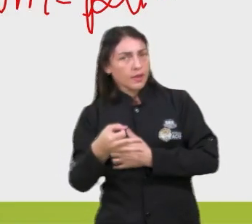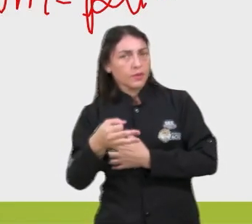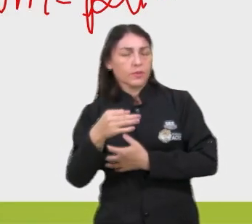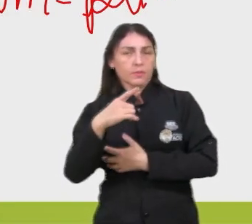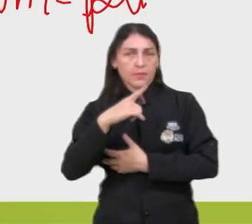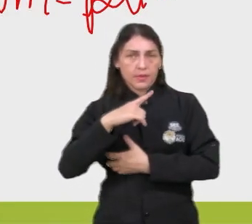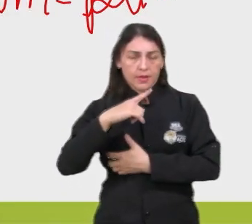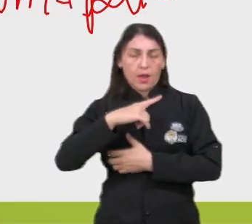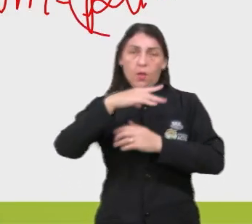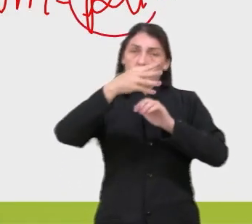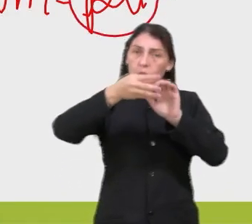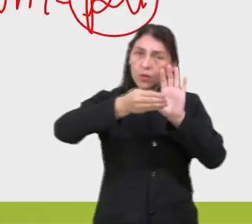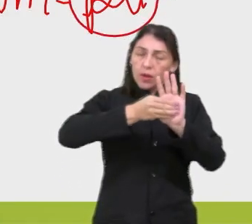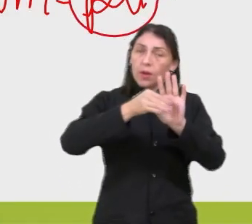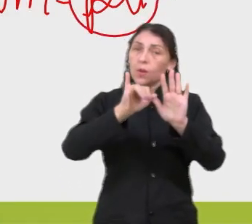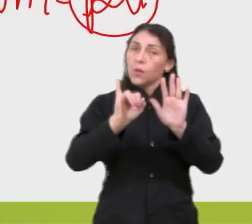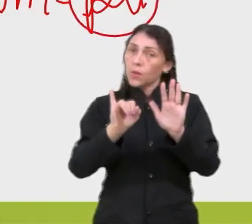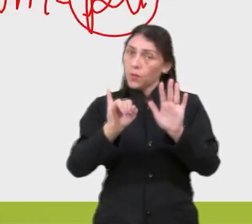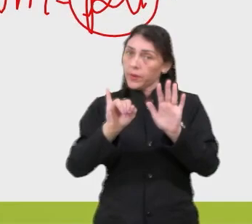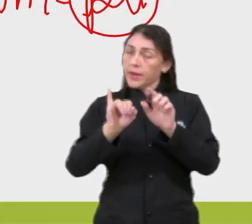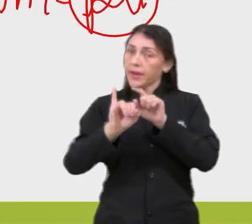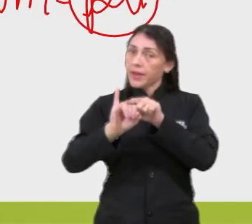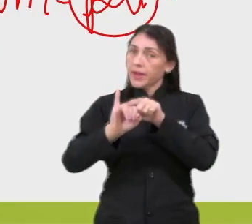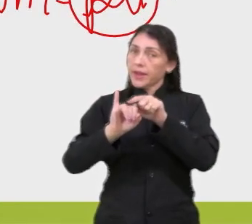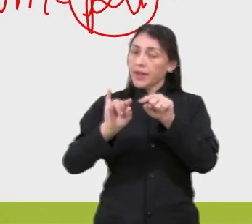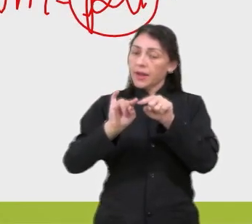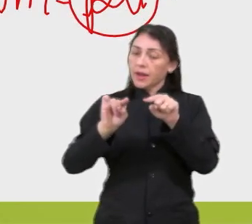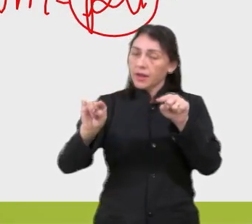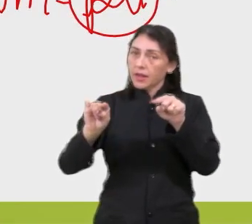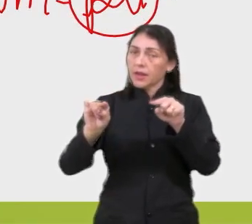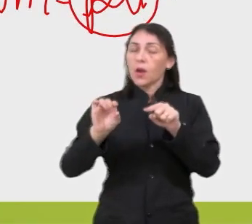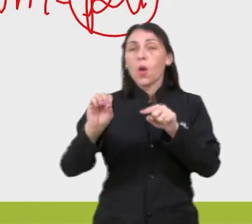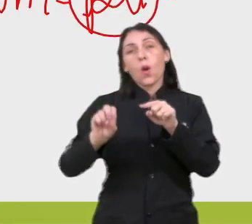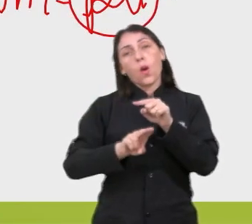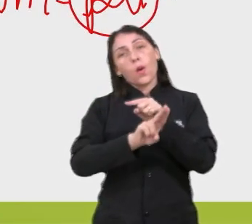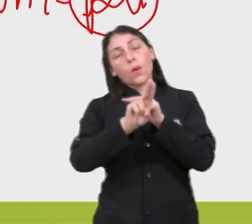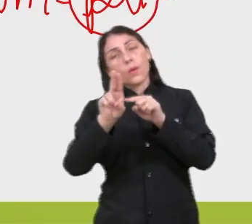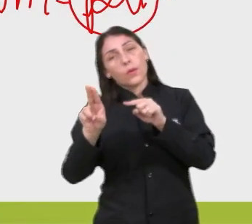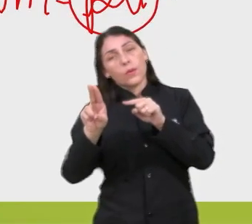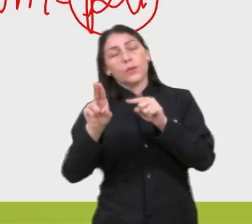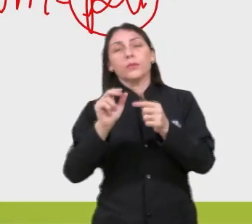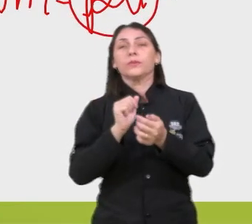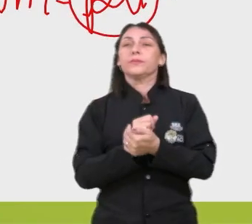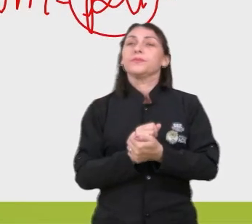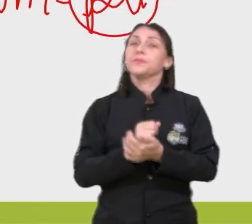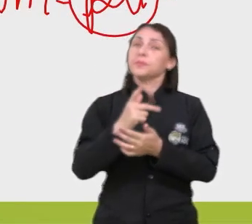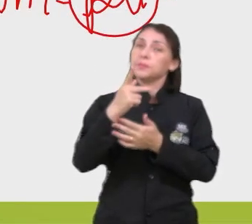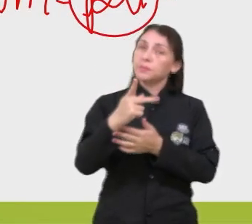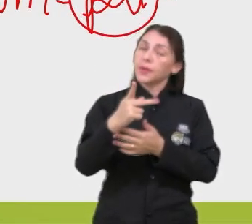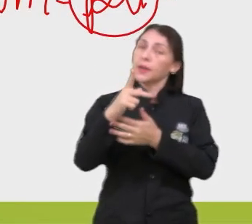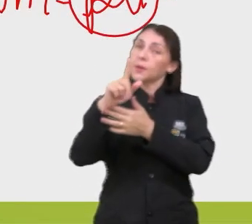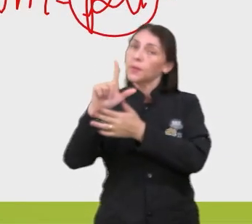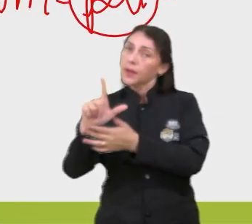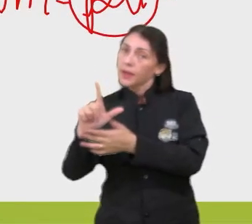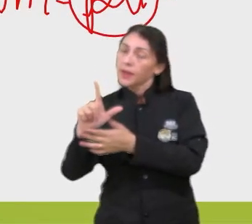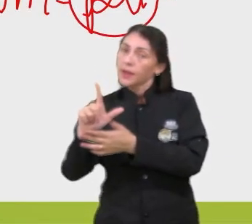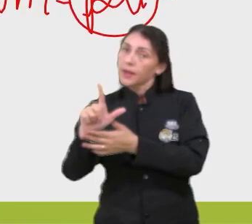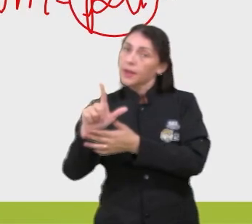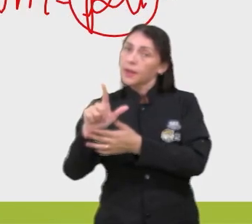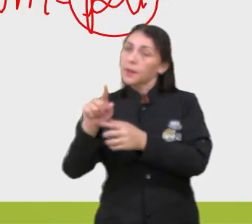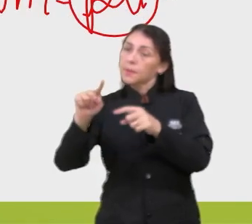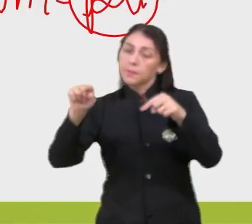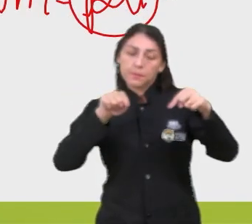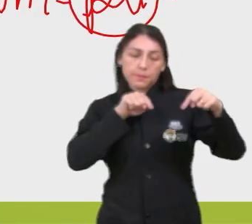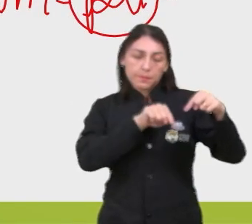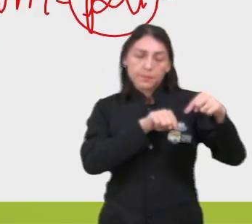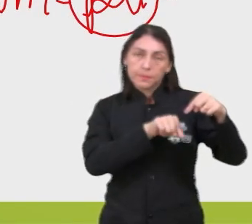Ele deveria ou colocar o i nessa linha aqui, ou então colocar o p e o l para a linha